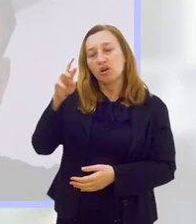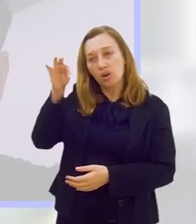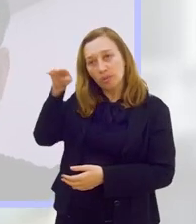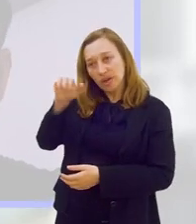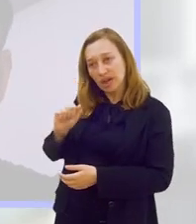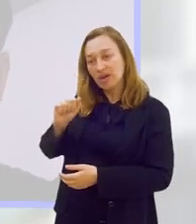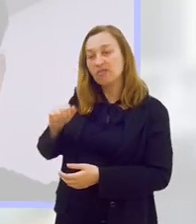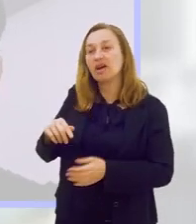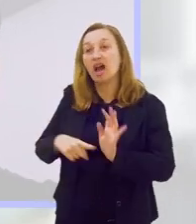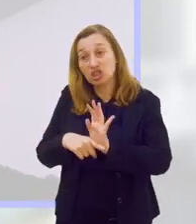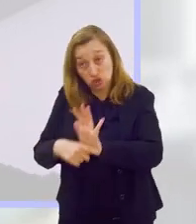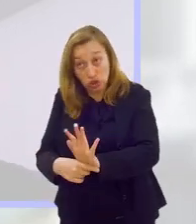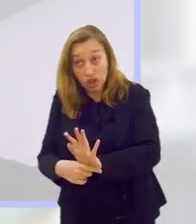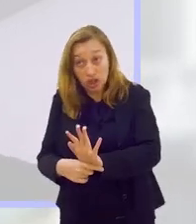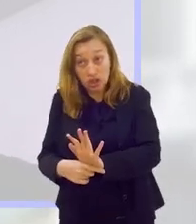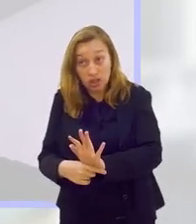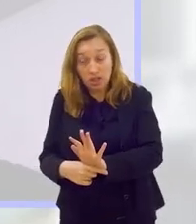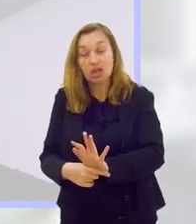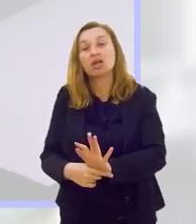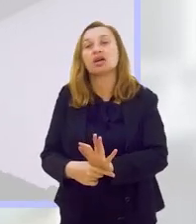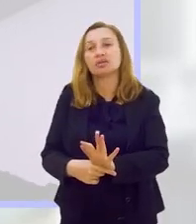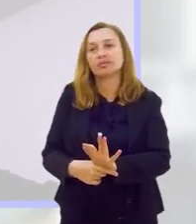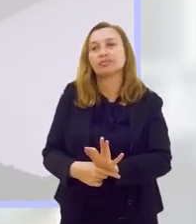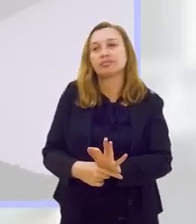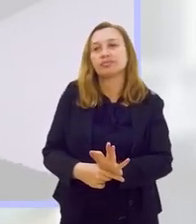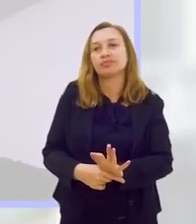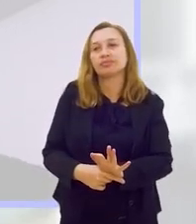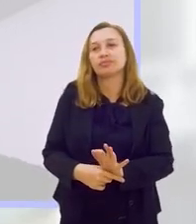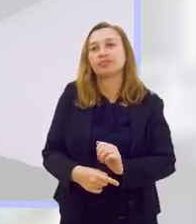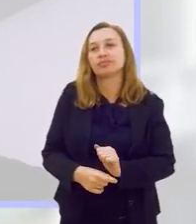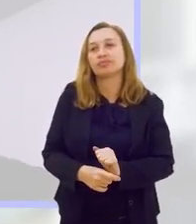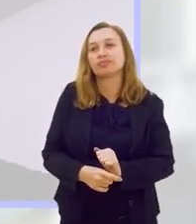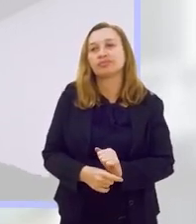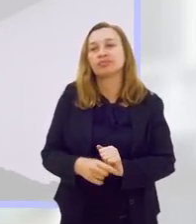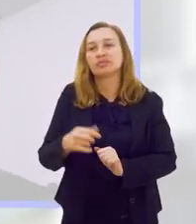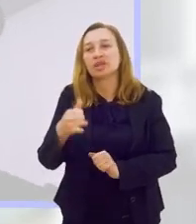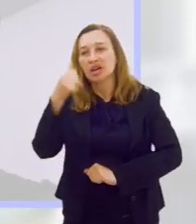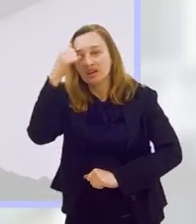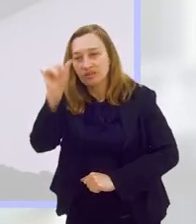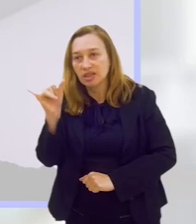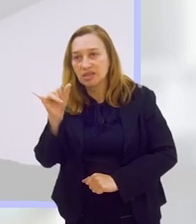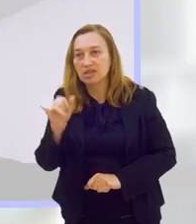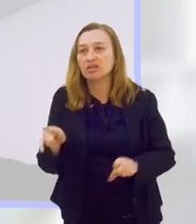na prevenção, como no tratamento dessas doenças crônicas.